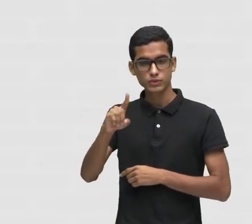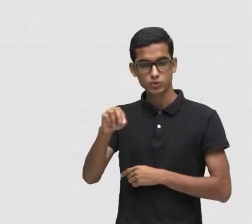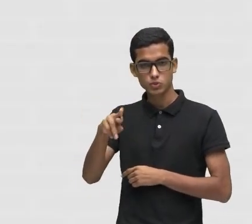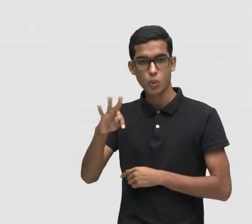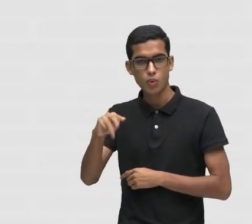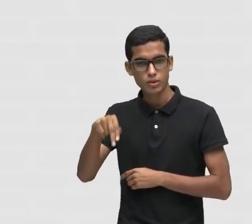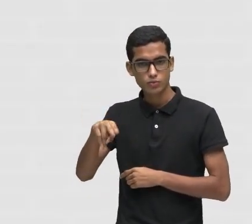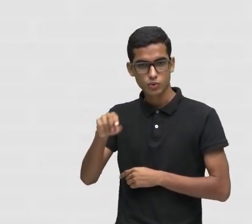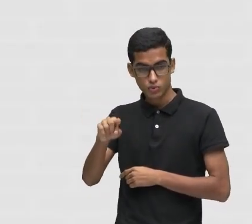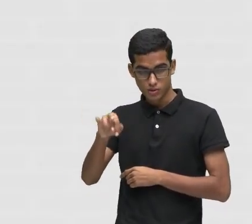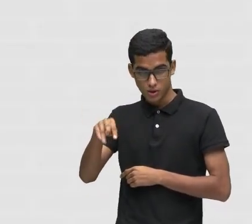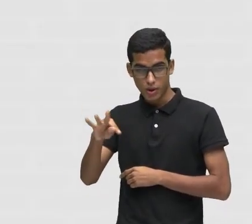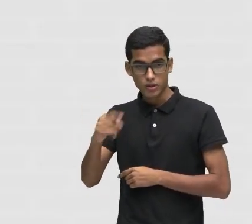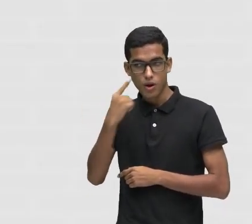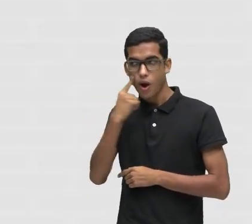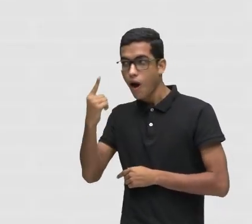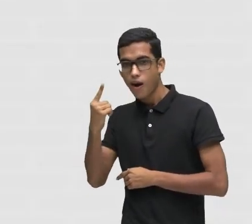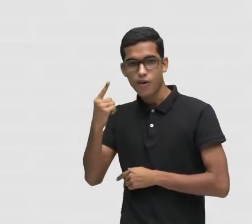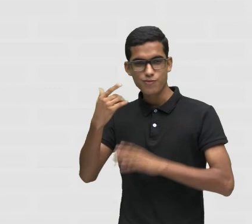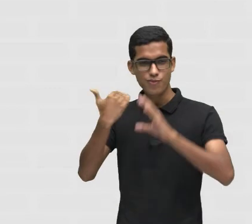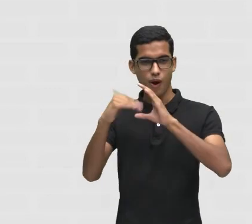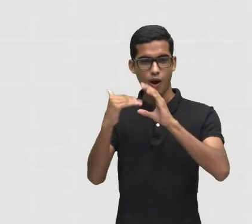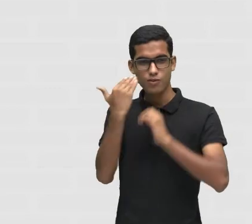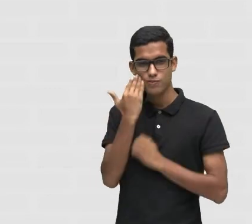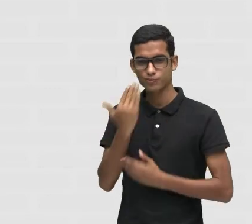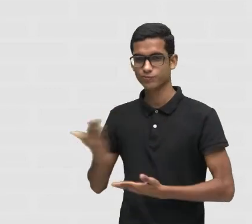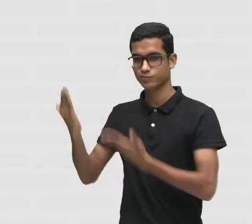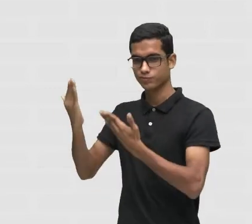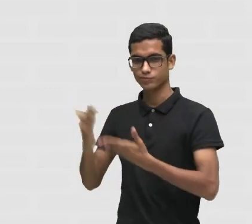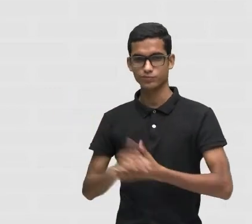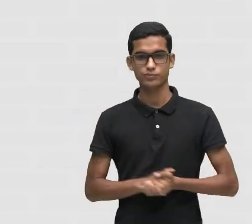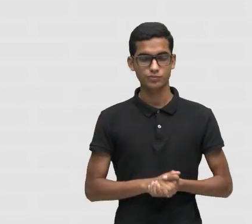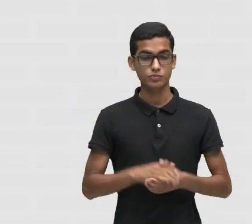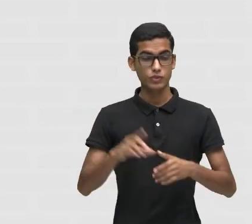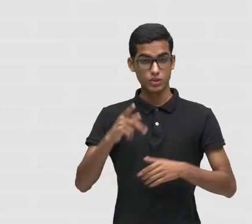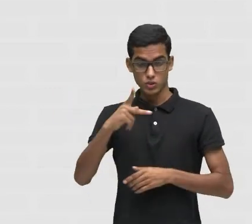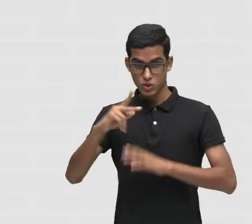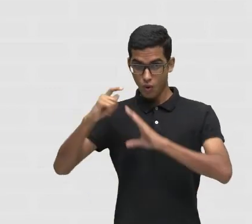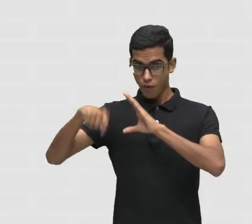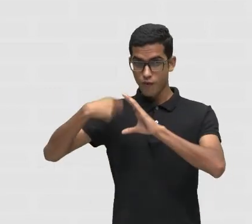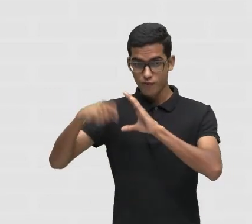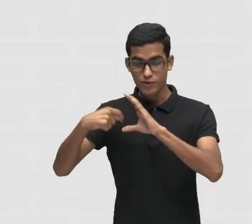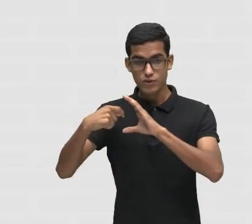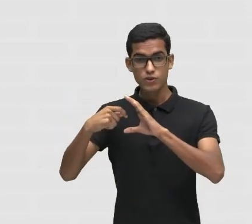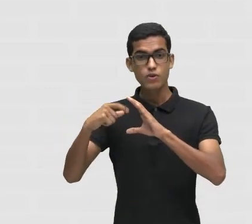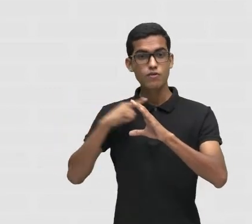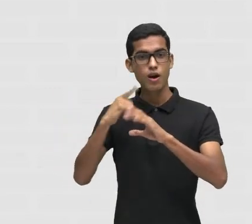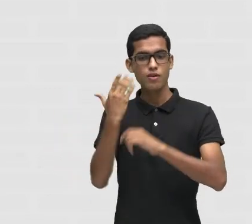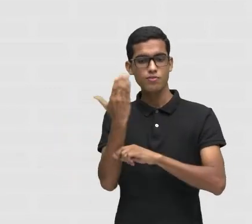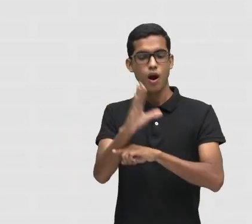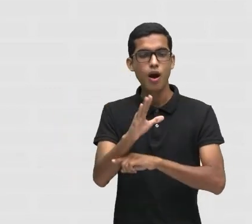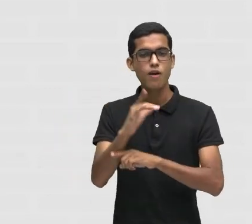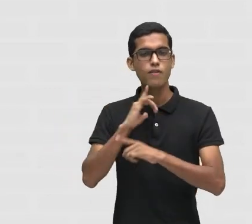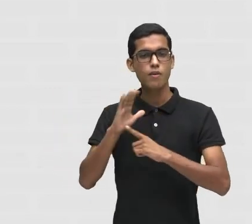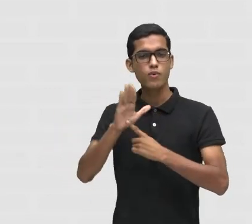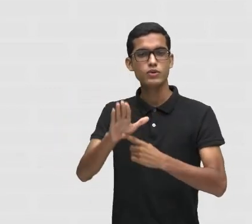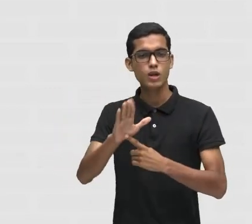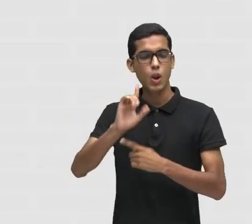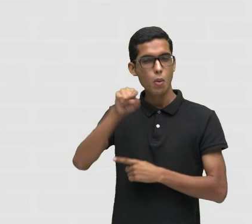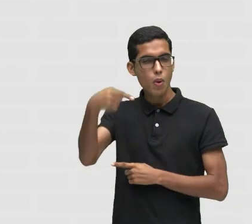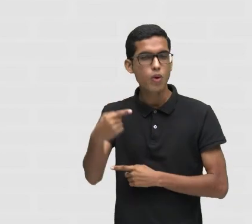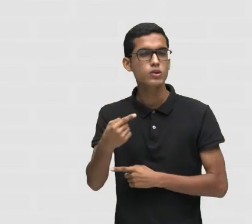E aí o seu vídeo vai aparecer no nosso próximo programa Que é o programa do dia 22 de outubro